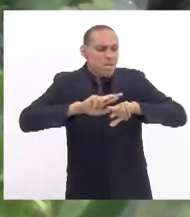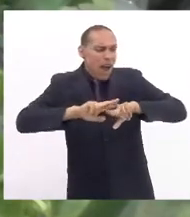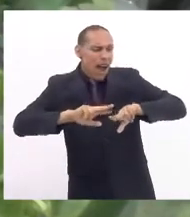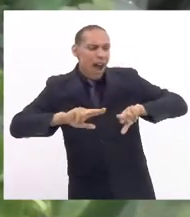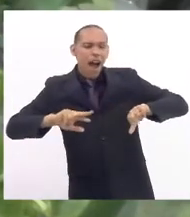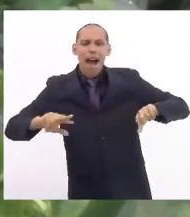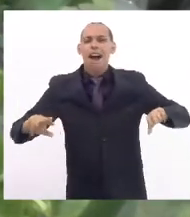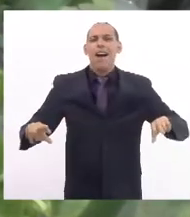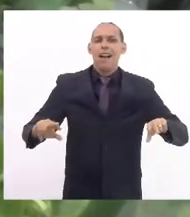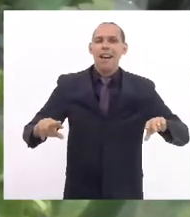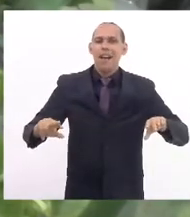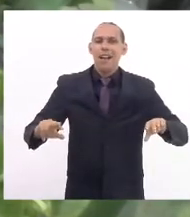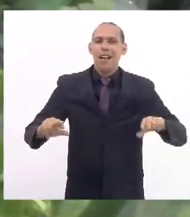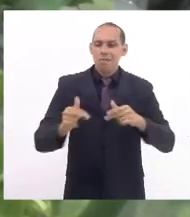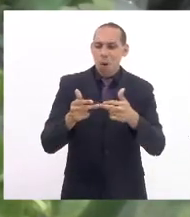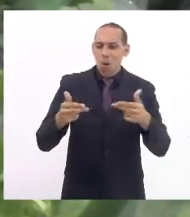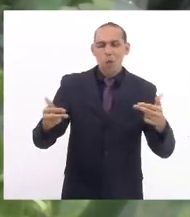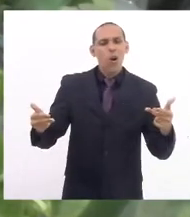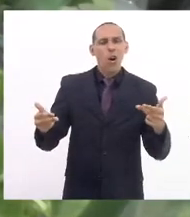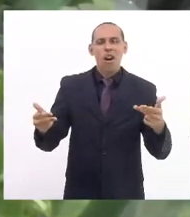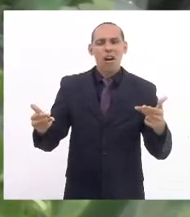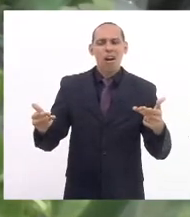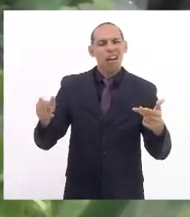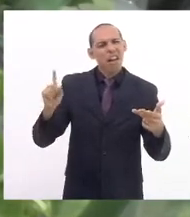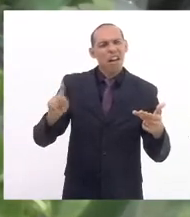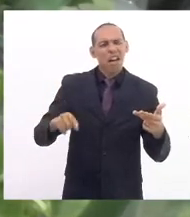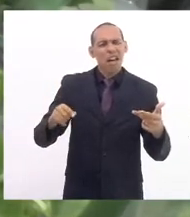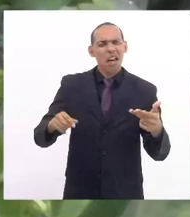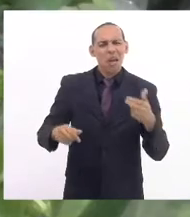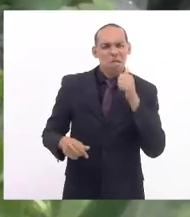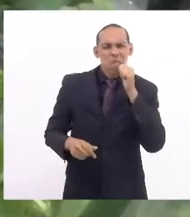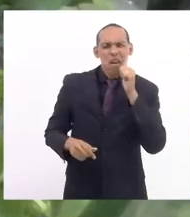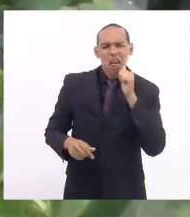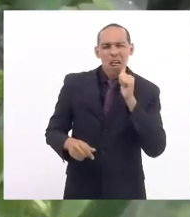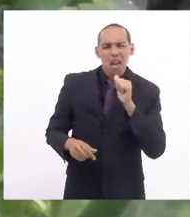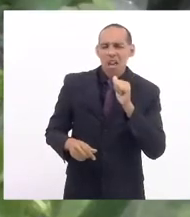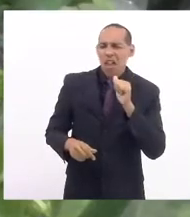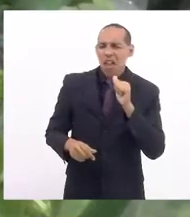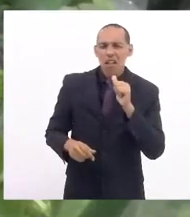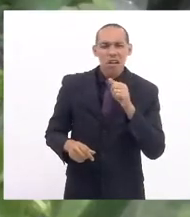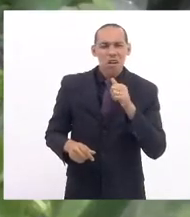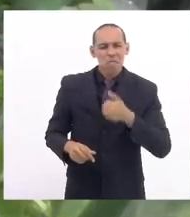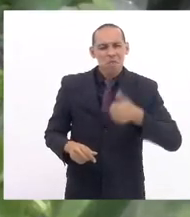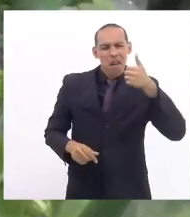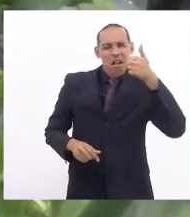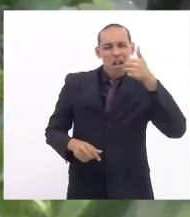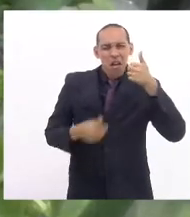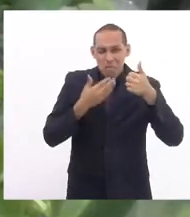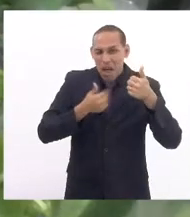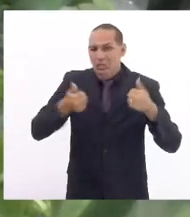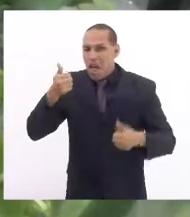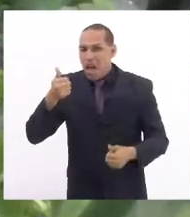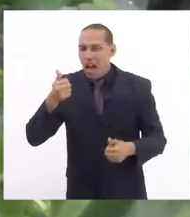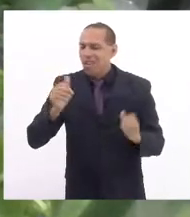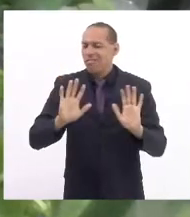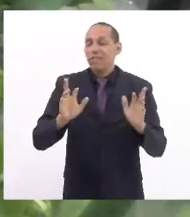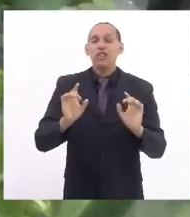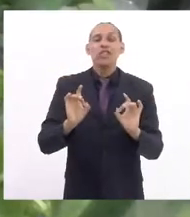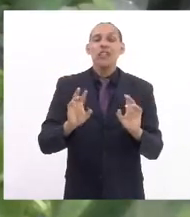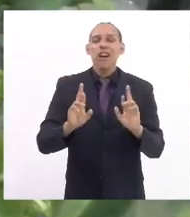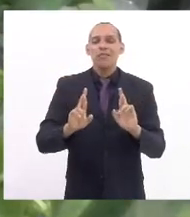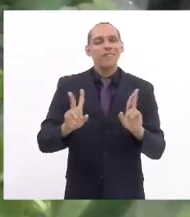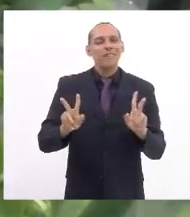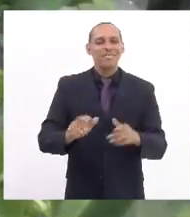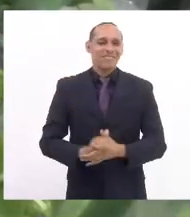Ju, que eu costumo dizer que não é ser melhor e nem pior que ninguém. Realmente nós somos diferentes. Estamos aqui